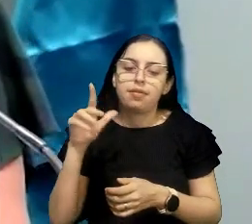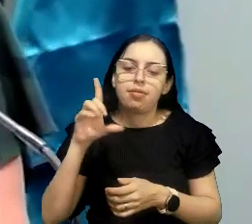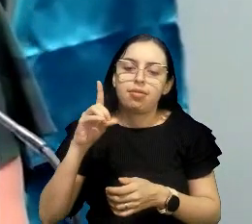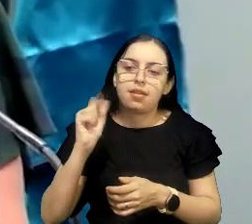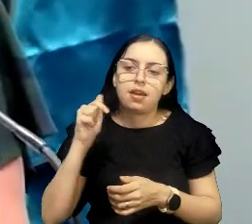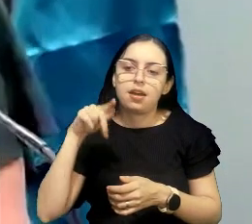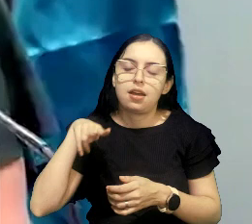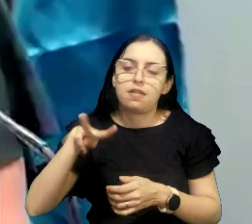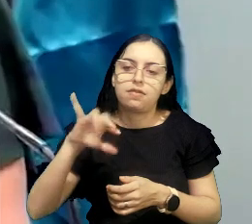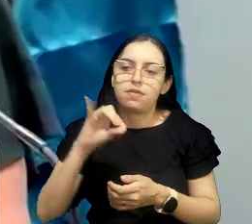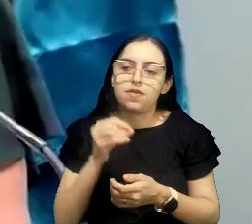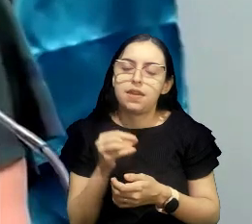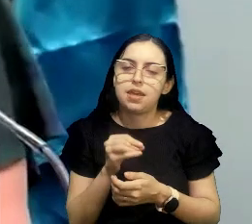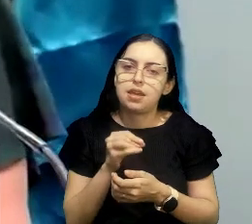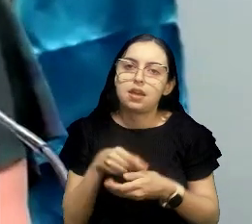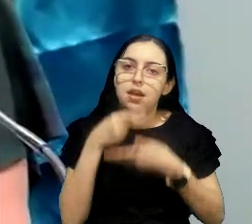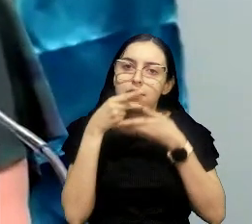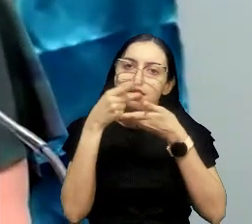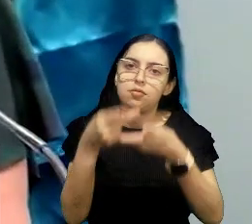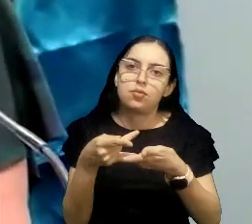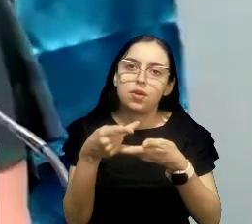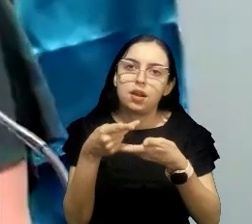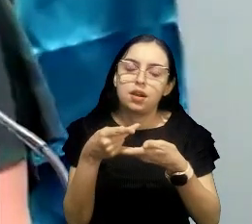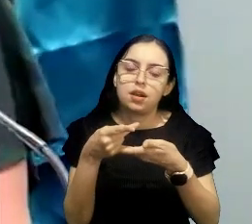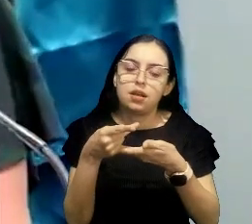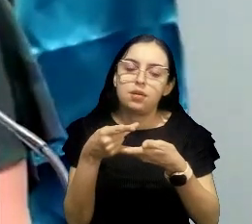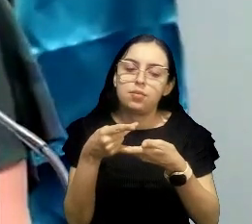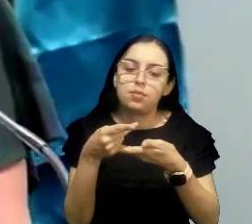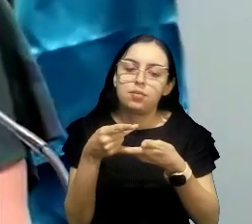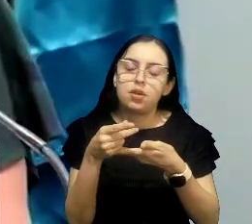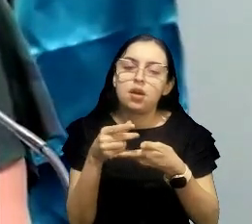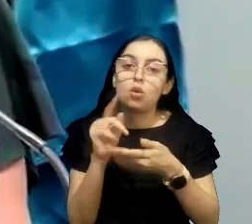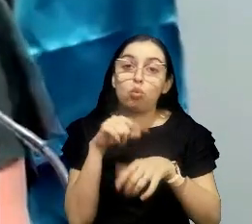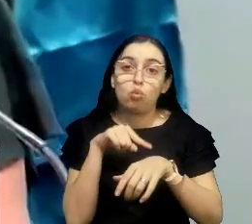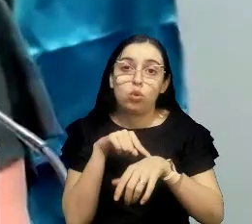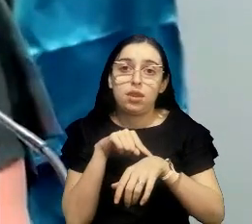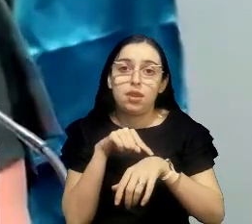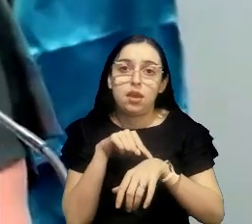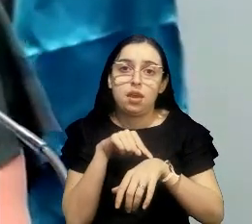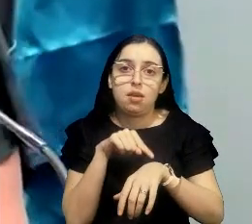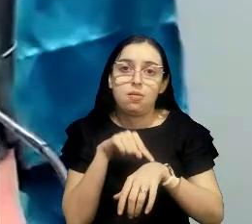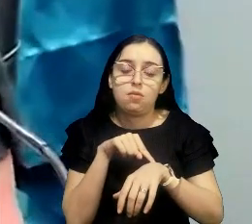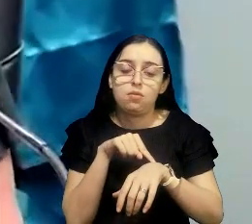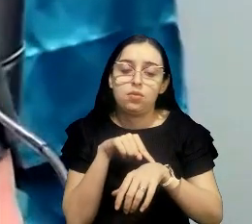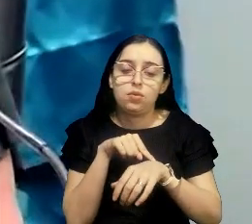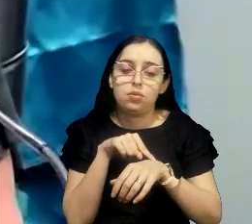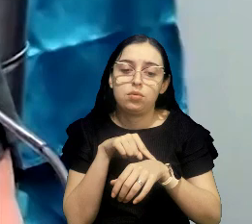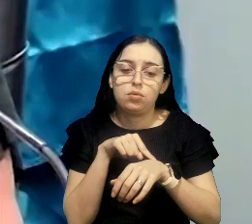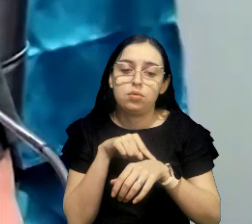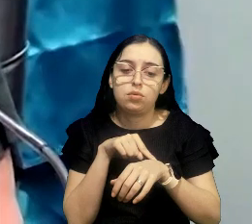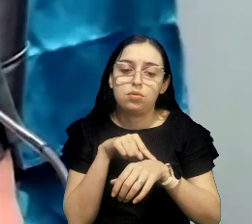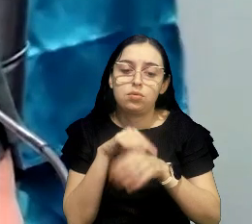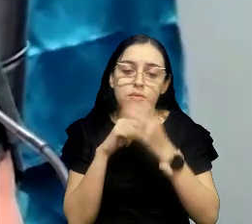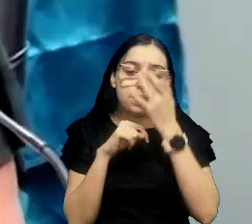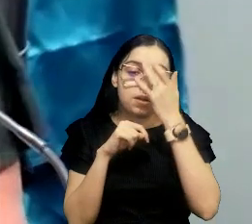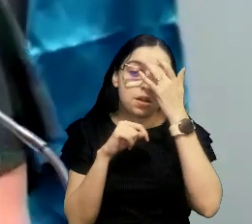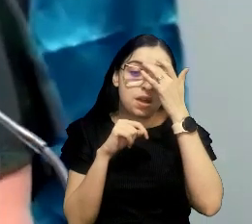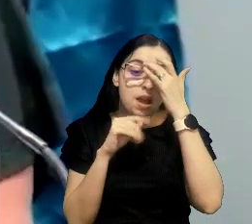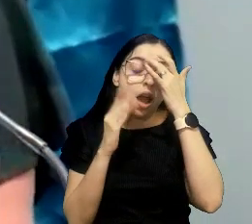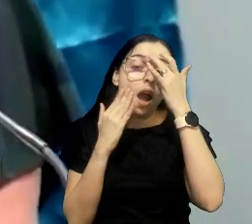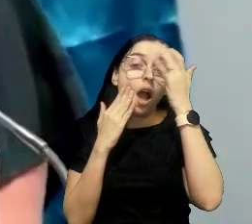eu passo a palavra para o senhor pelo prazo de... Ah,